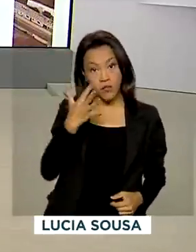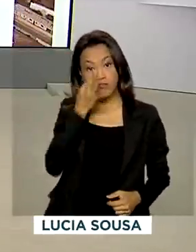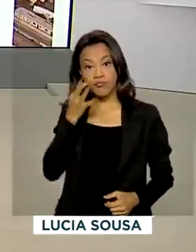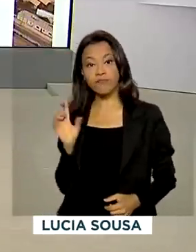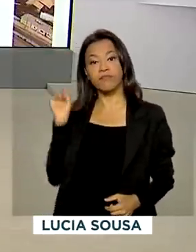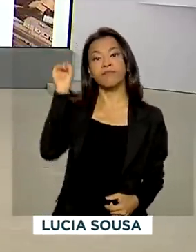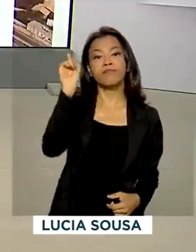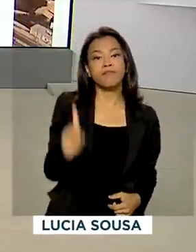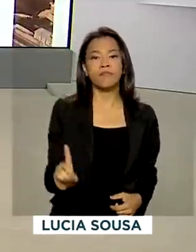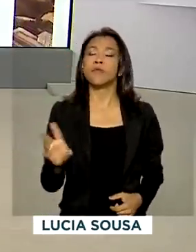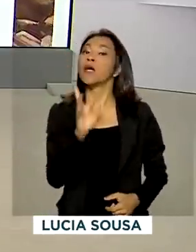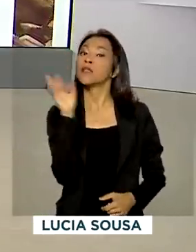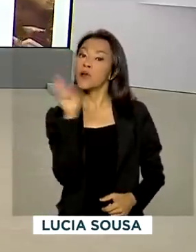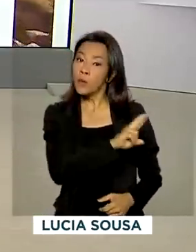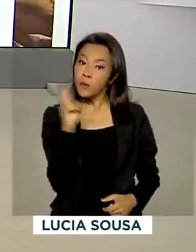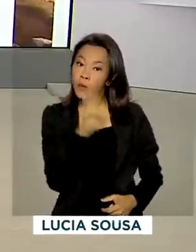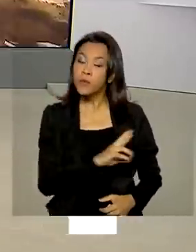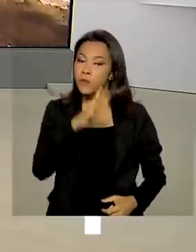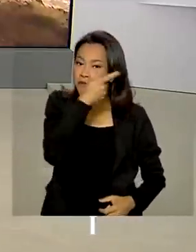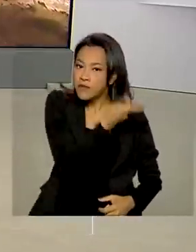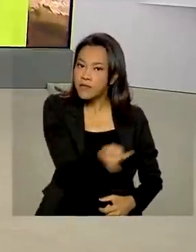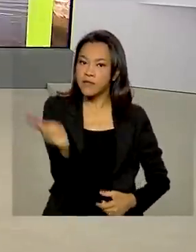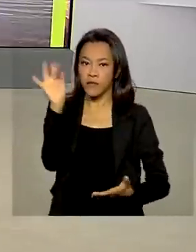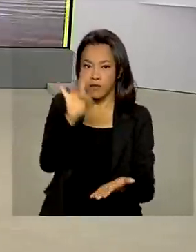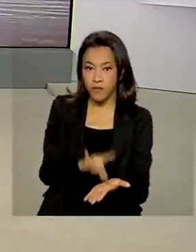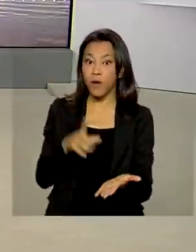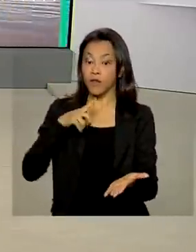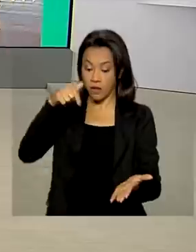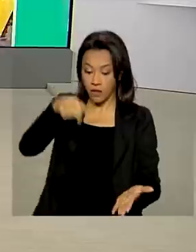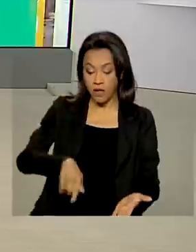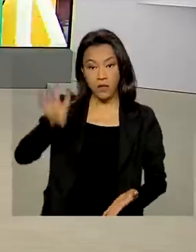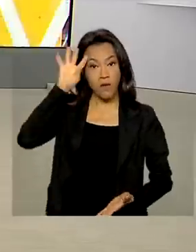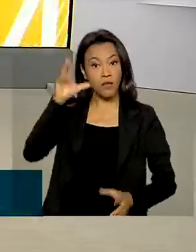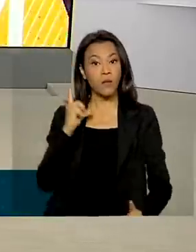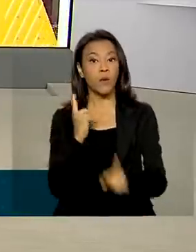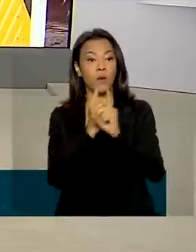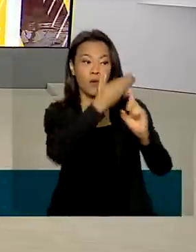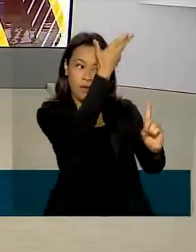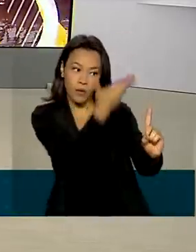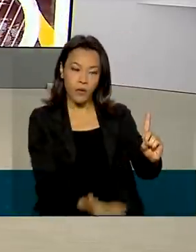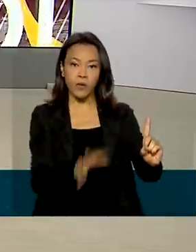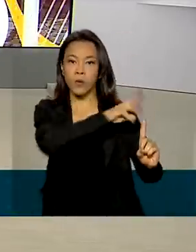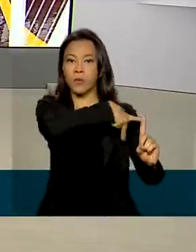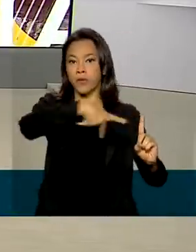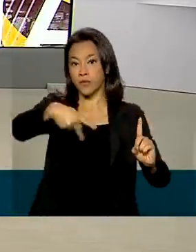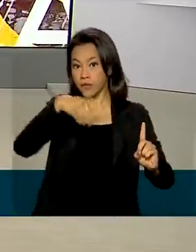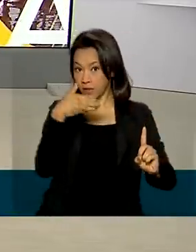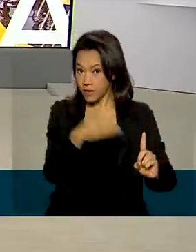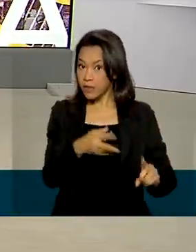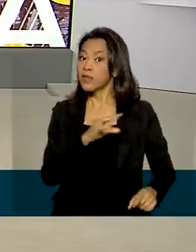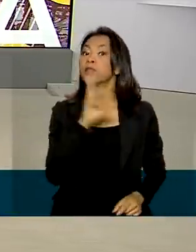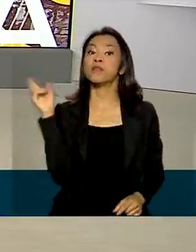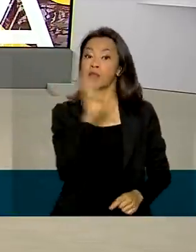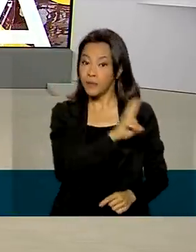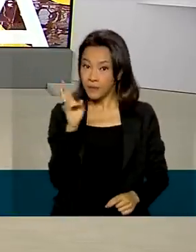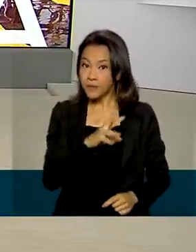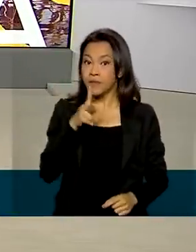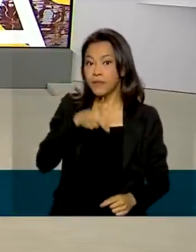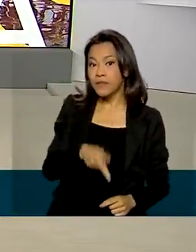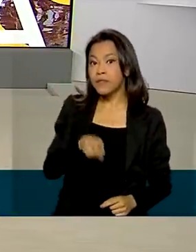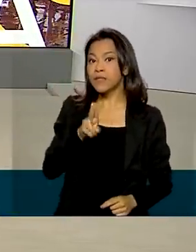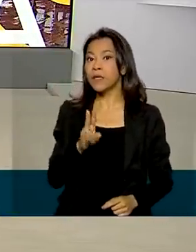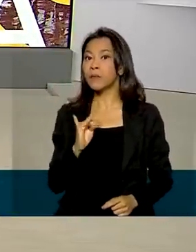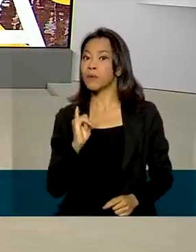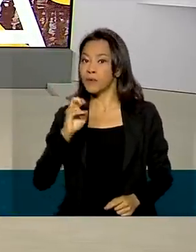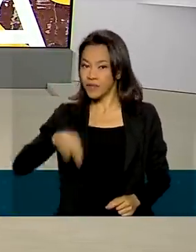Rússia para uma visita oficial e nesta quarta-feira tem um encontro com o presidente russo Vladimir Putin. A reportagem é da enviada